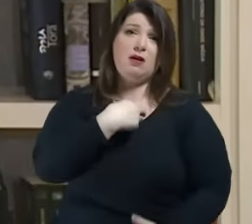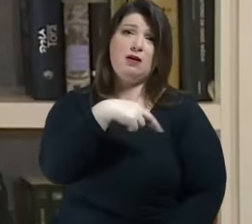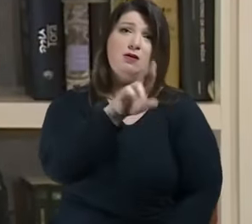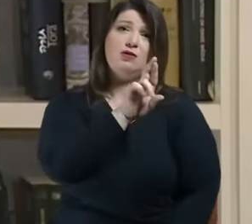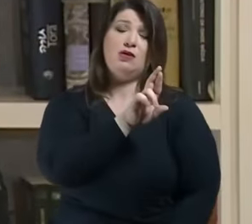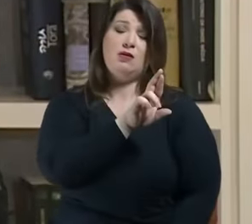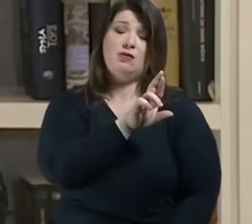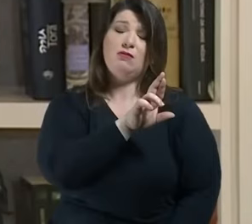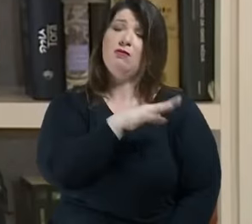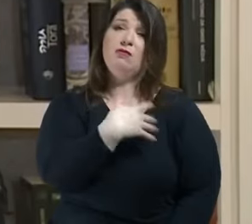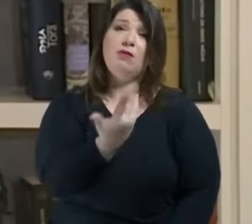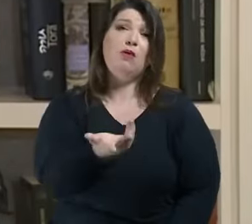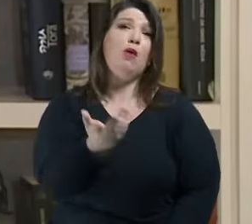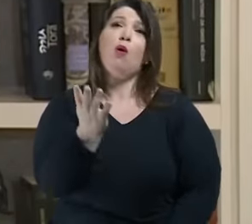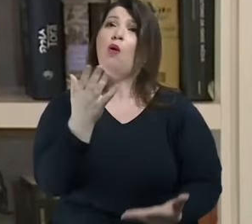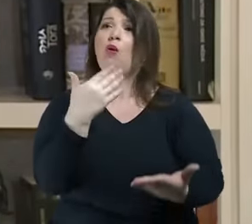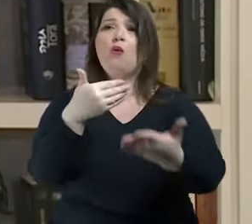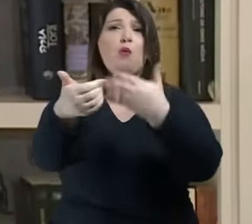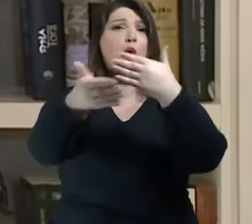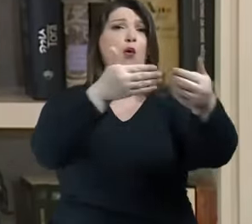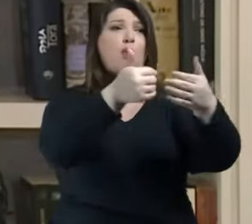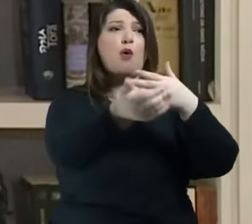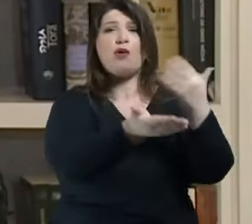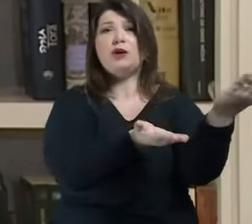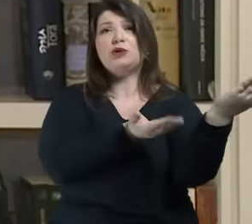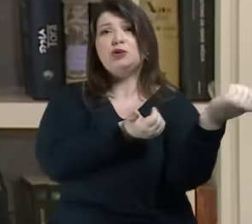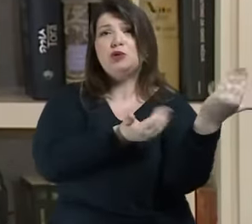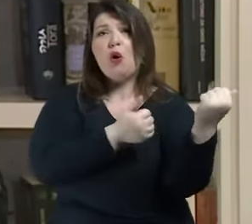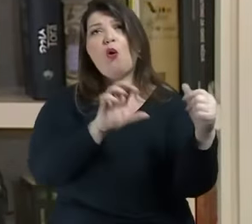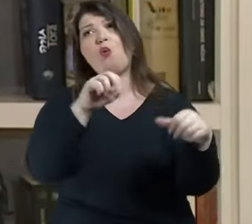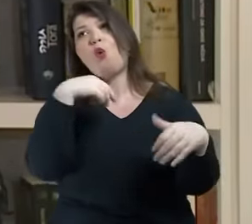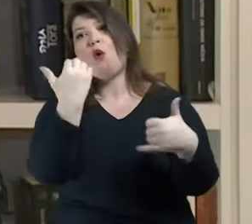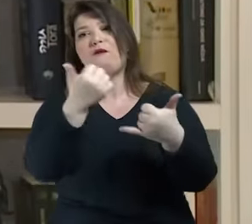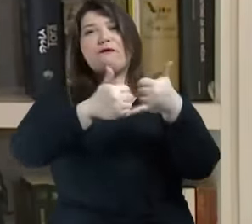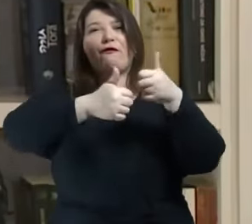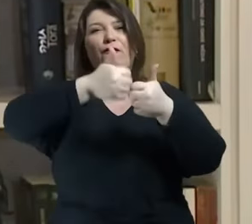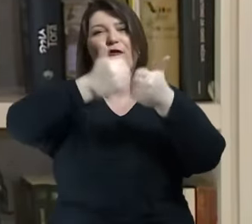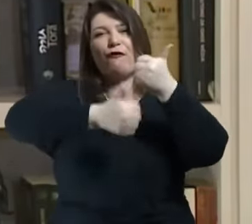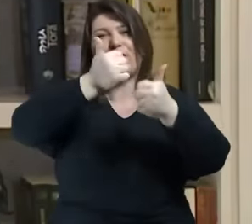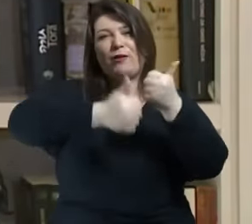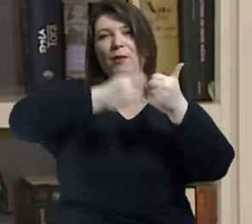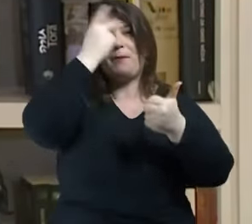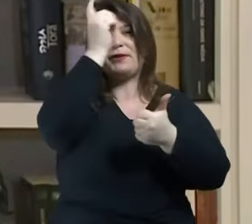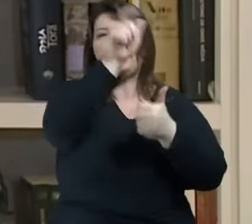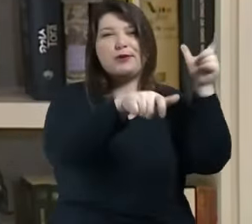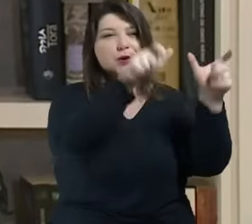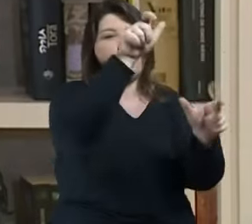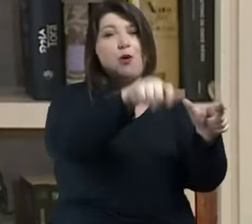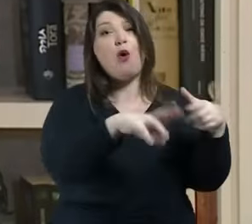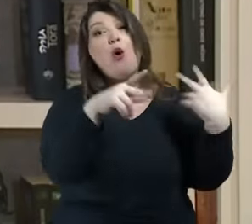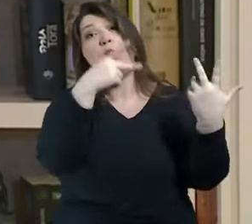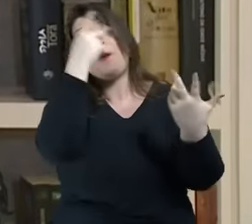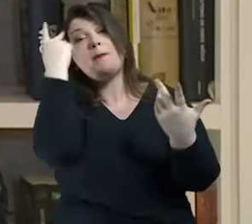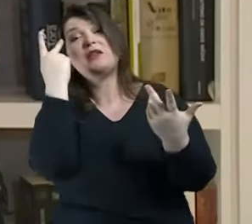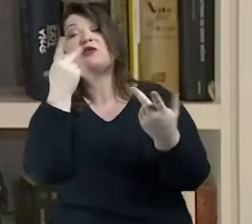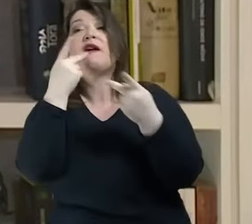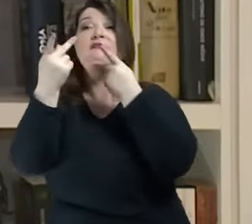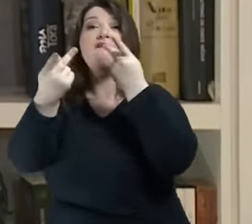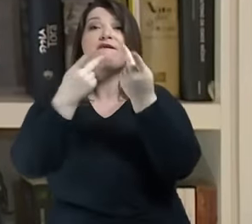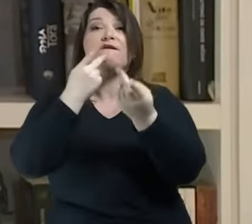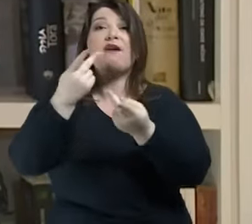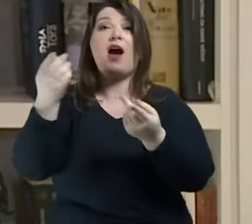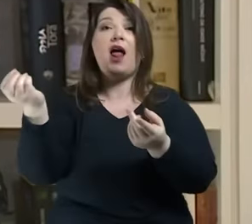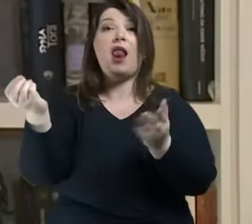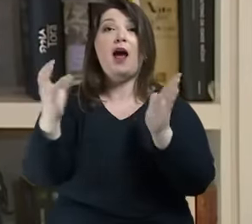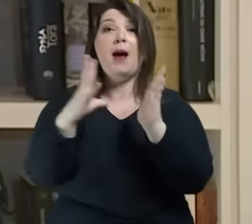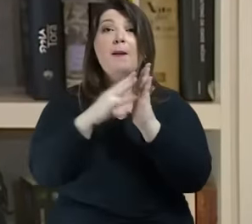todo e qualquer jovem ou jogador de futebol ou uma pessoa que fala de moda ou que fala de forma física ou fala